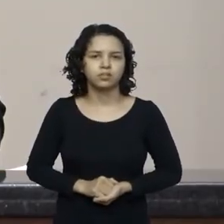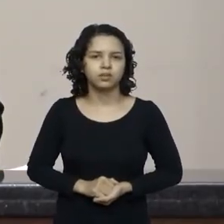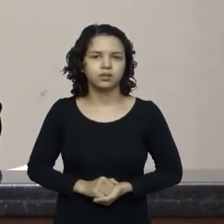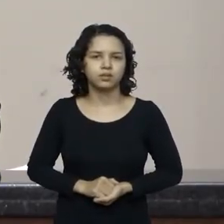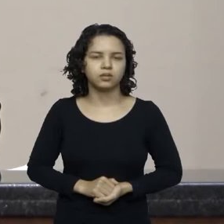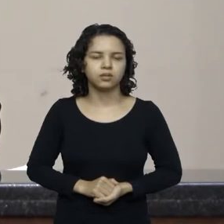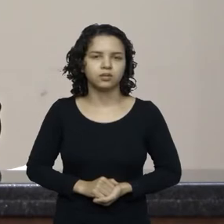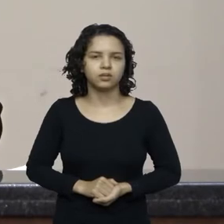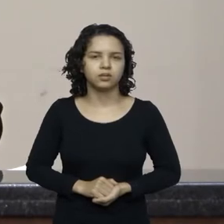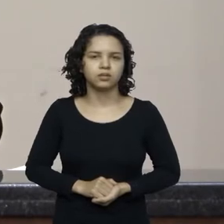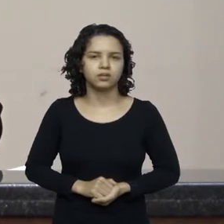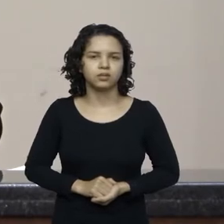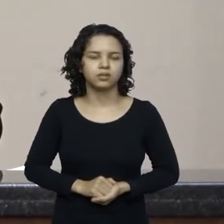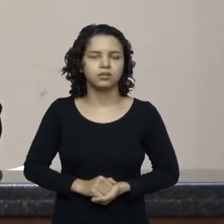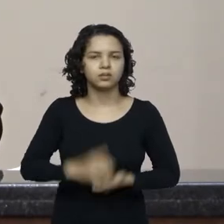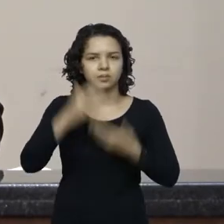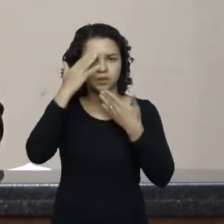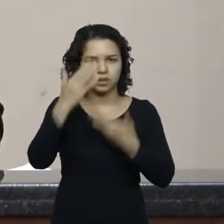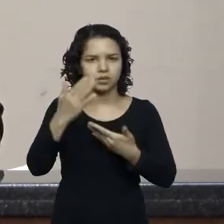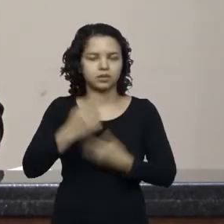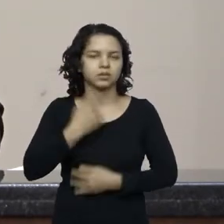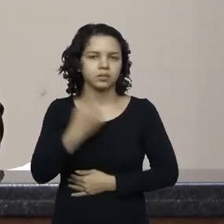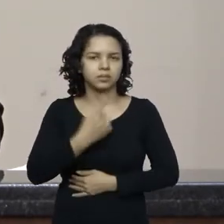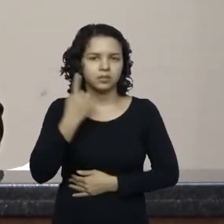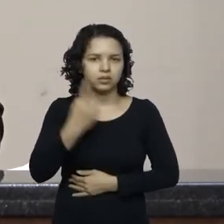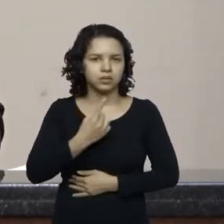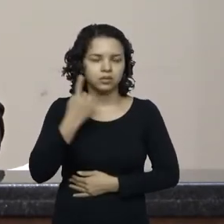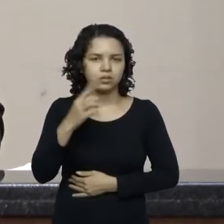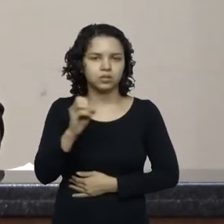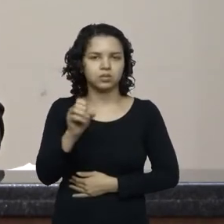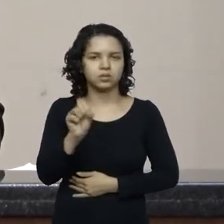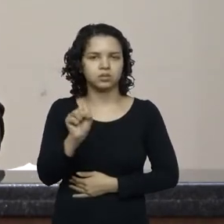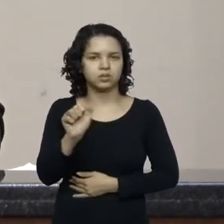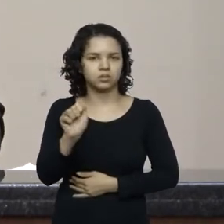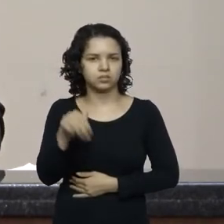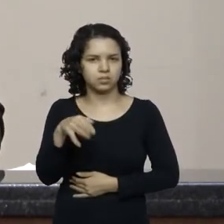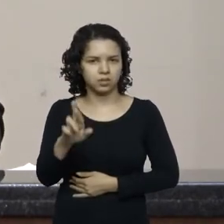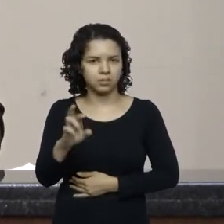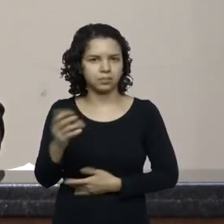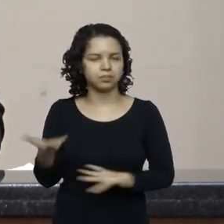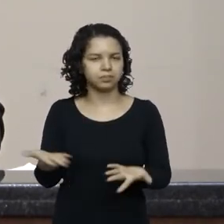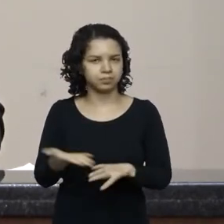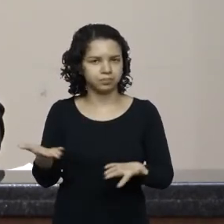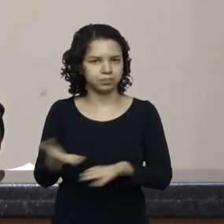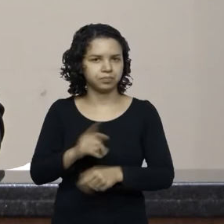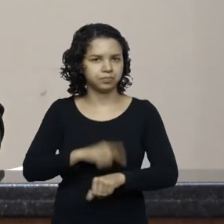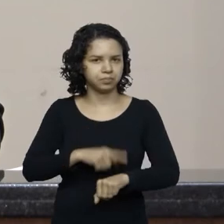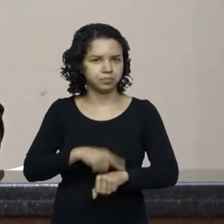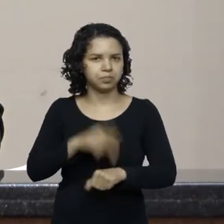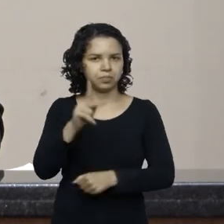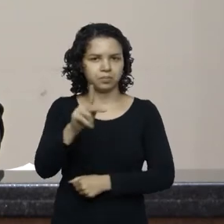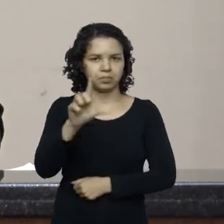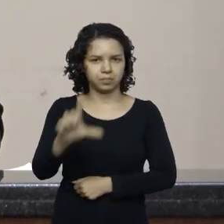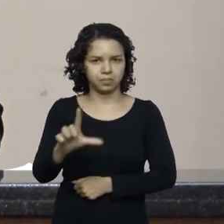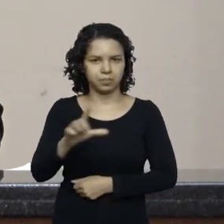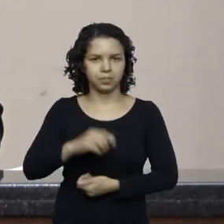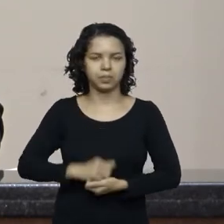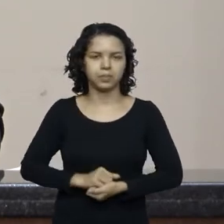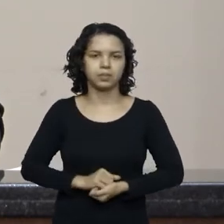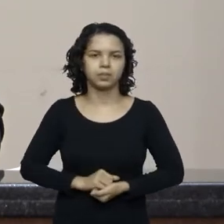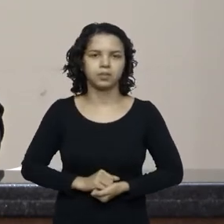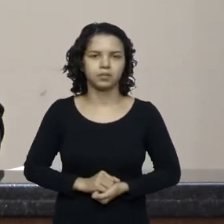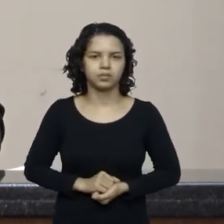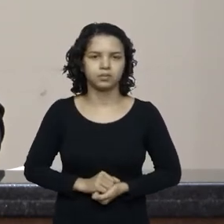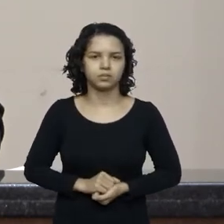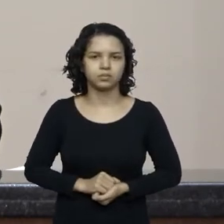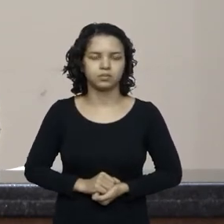Obrigado deputado Osmar Vicentino e o próximo horário pertence ao PL com